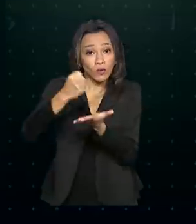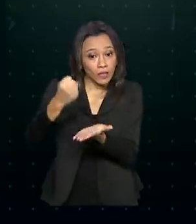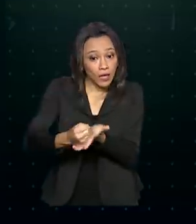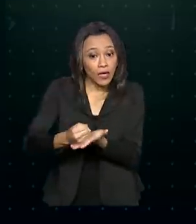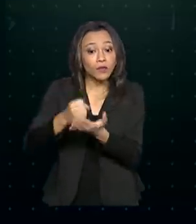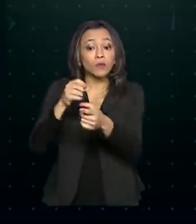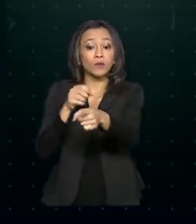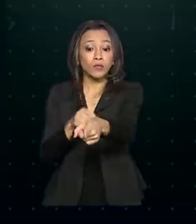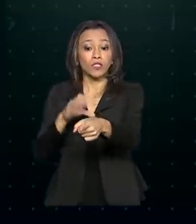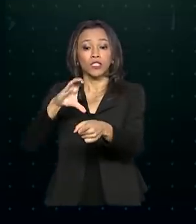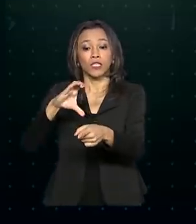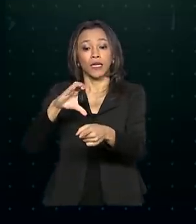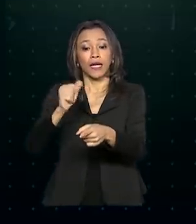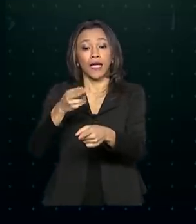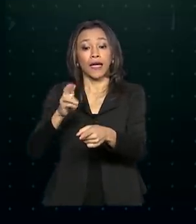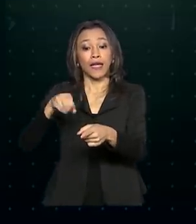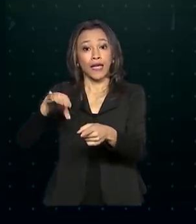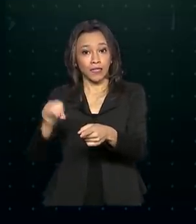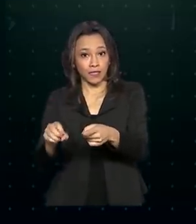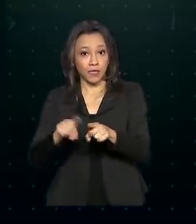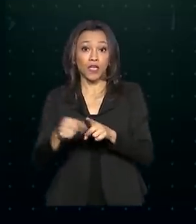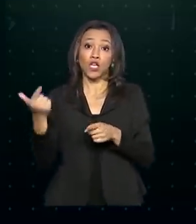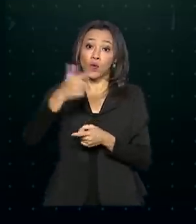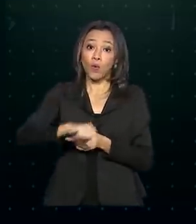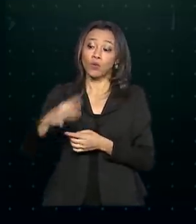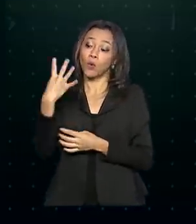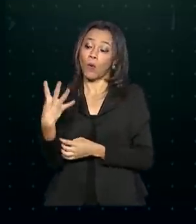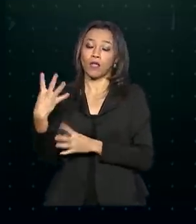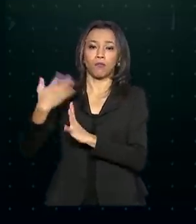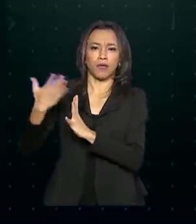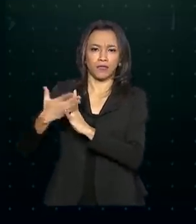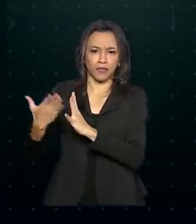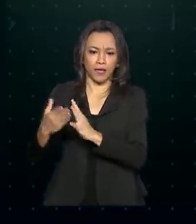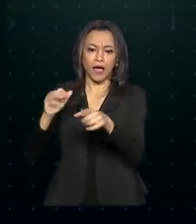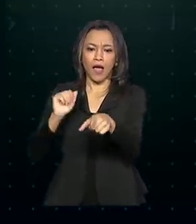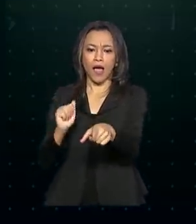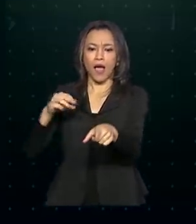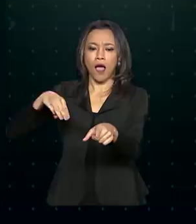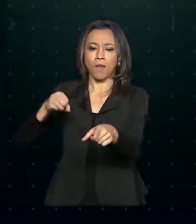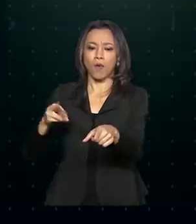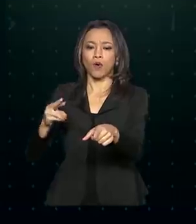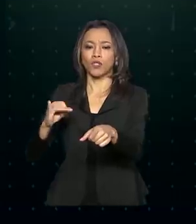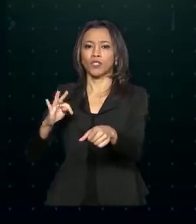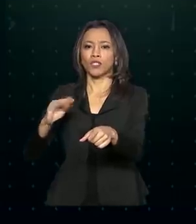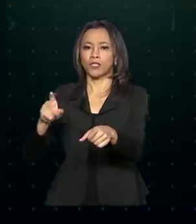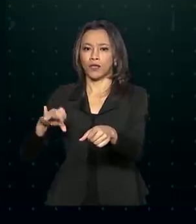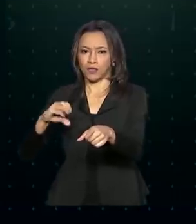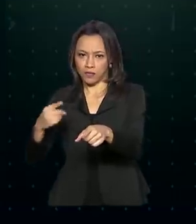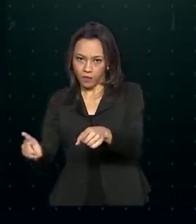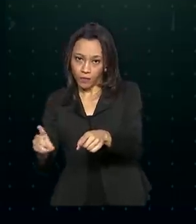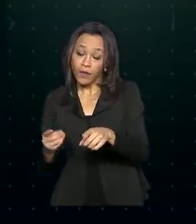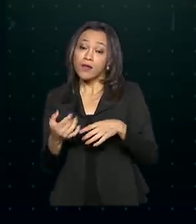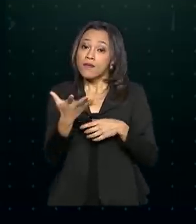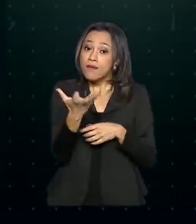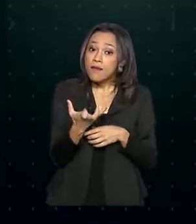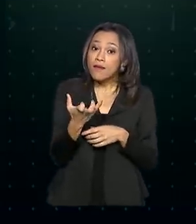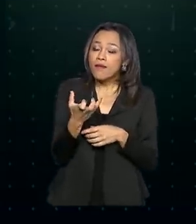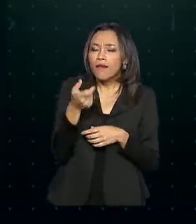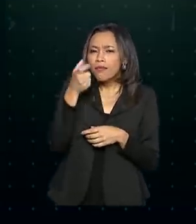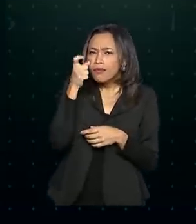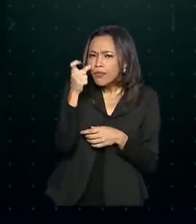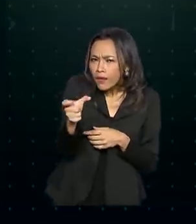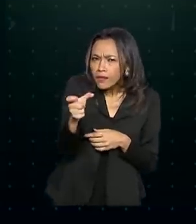carência e quatro parcelas para os contratos em fase de amortização. O estudante interessado deve